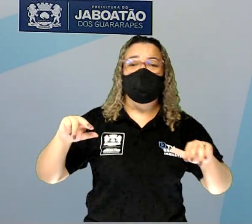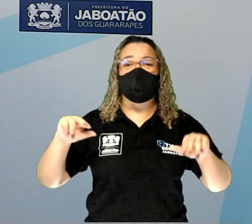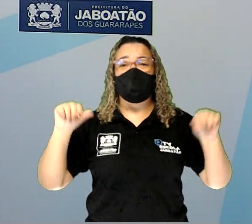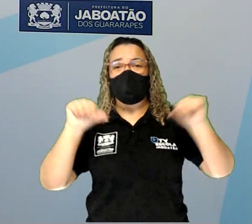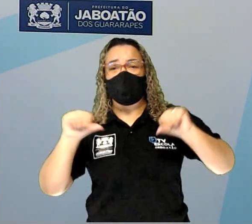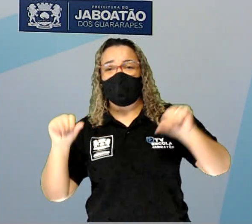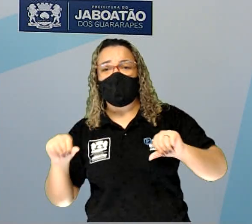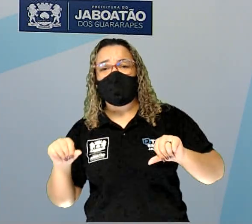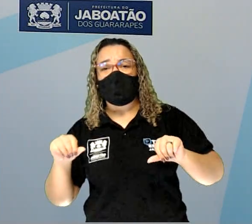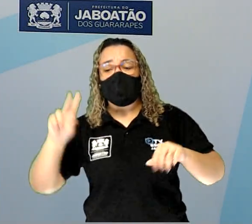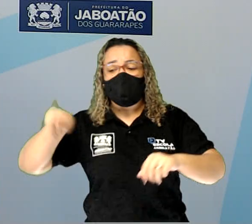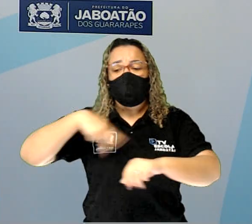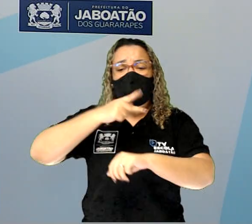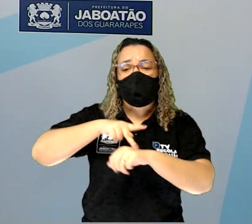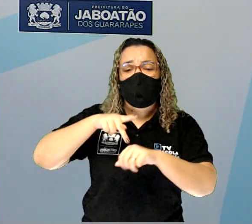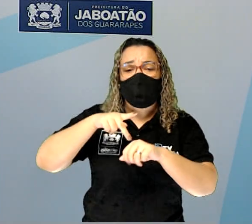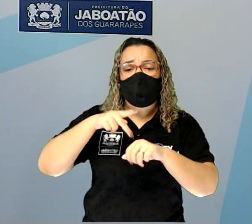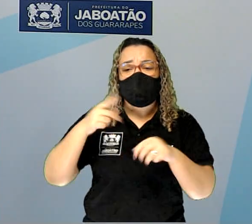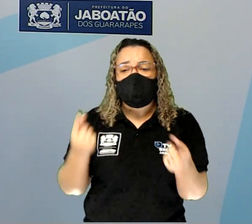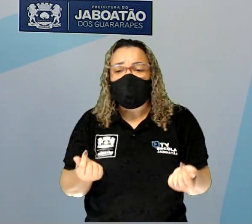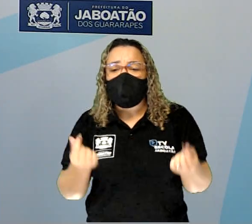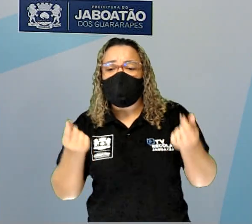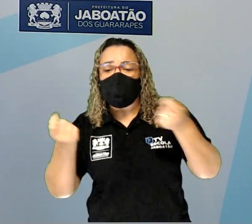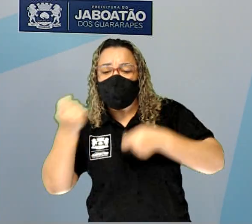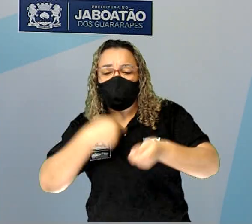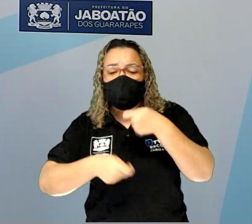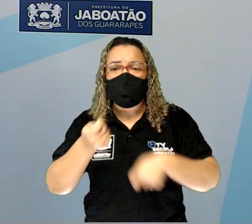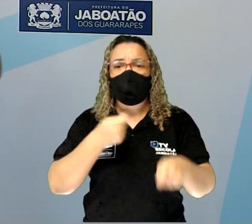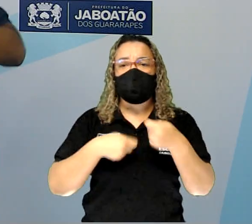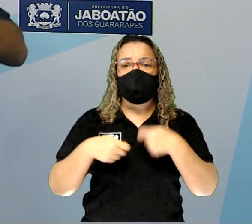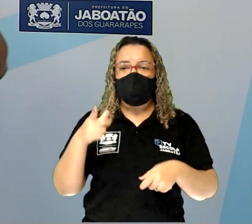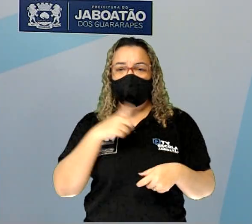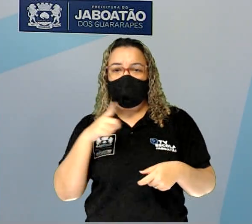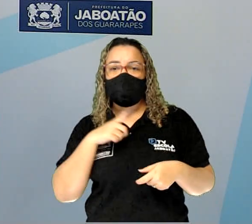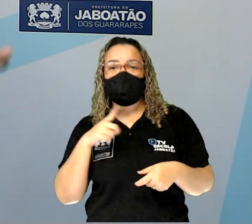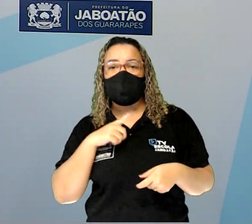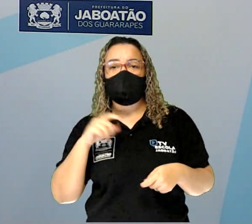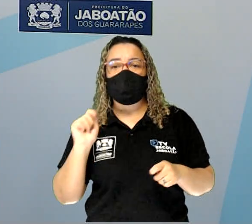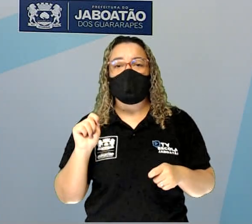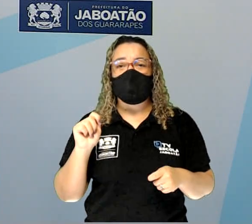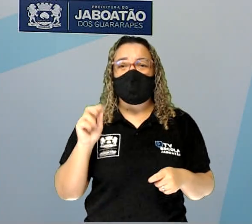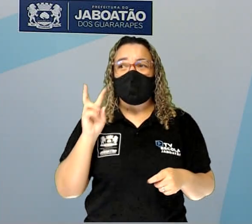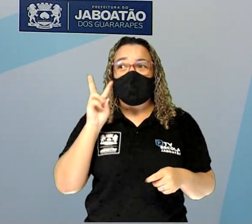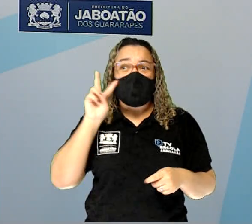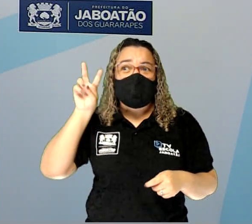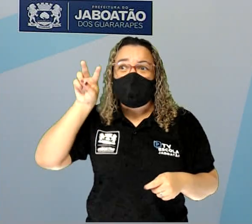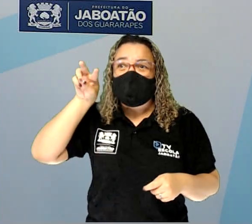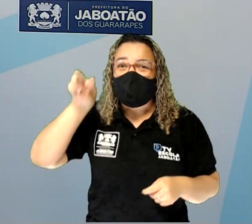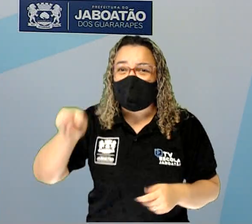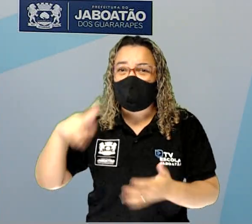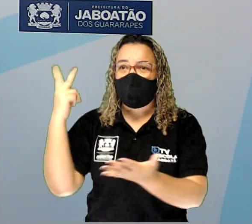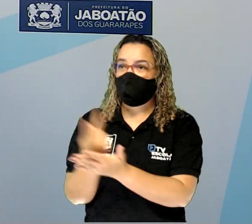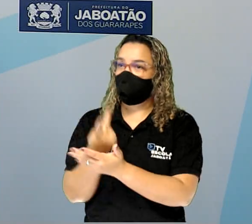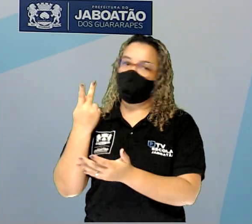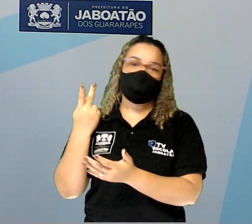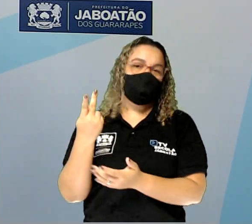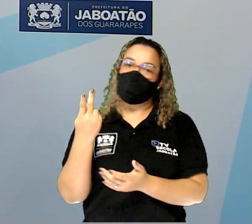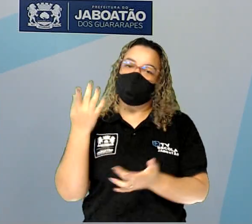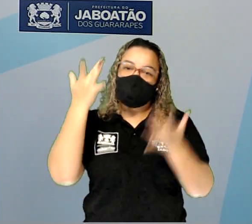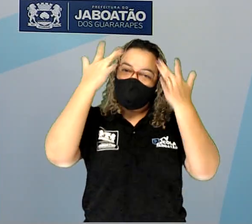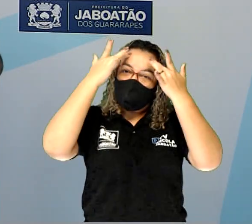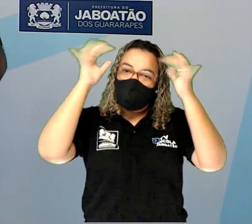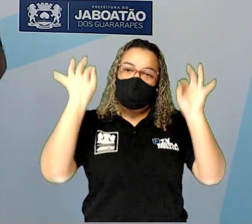financeiramente para enfrentar essas forças da natureza. Não tem como prever exatamente o que vai acontecer,